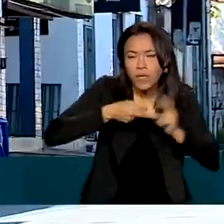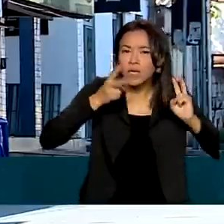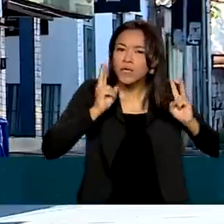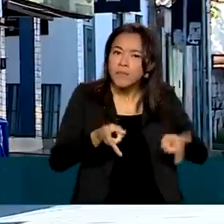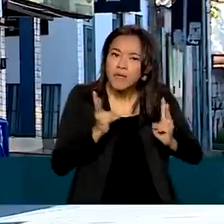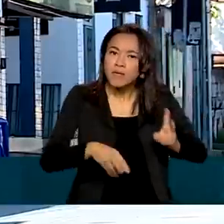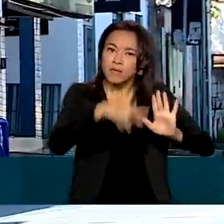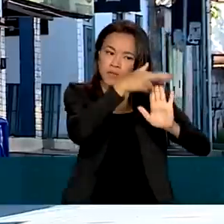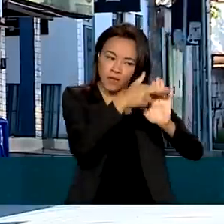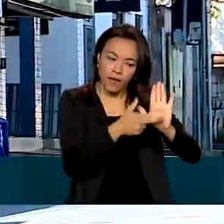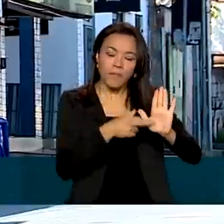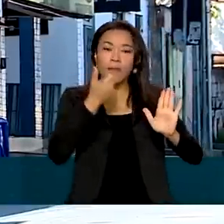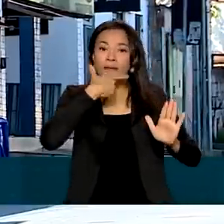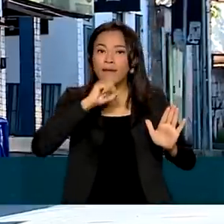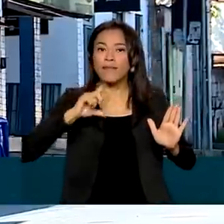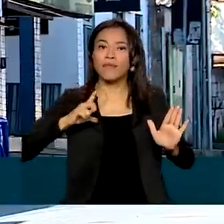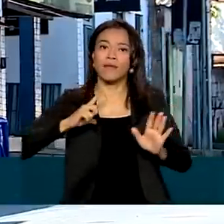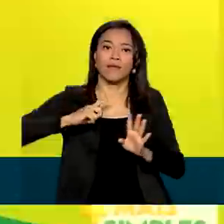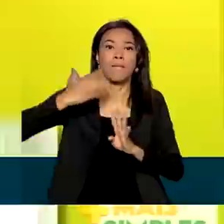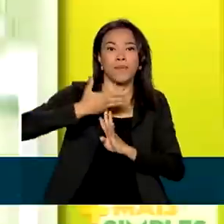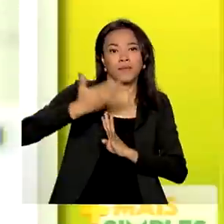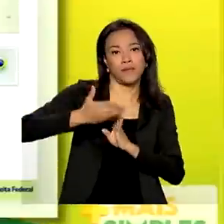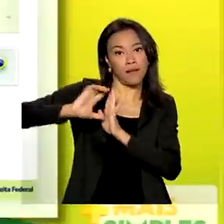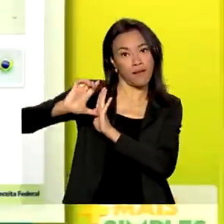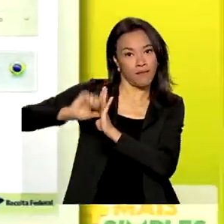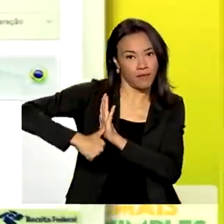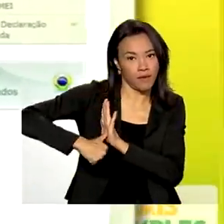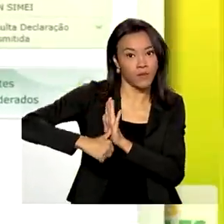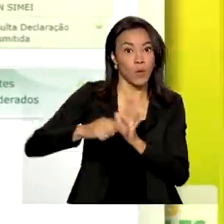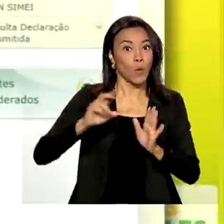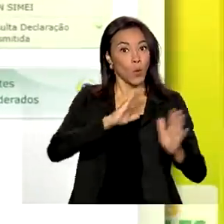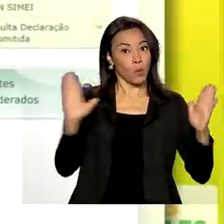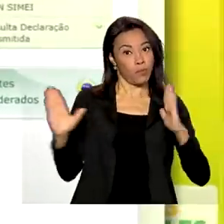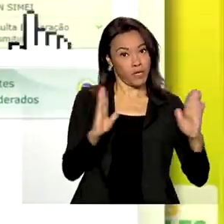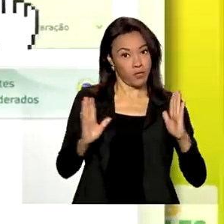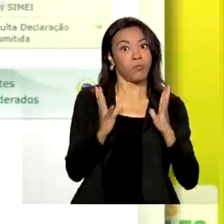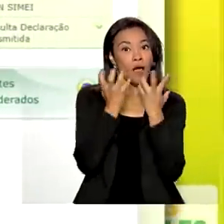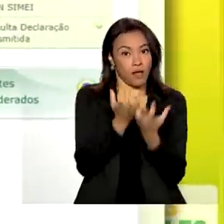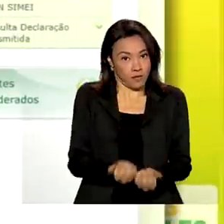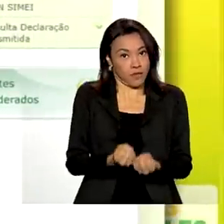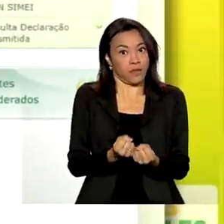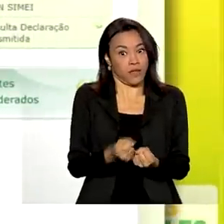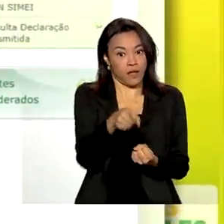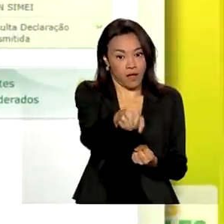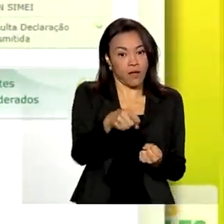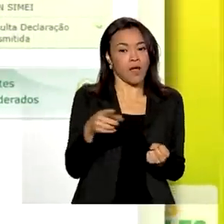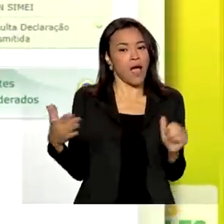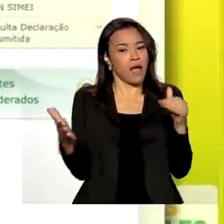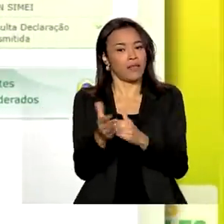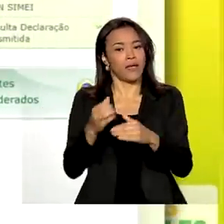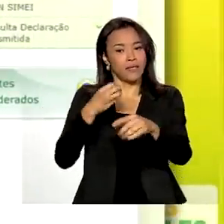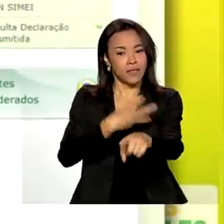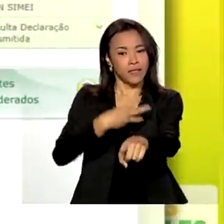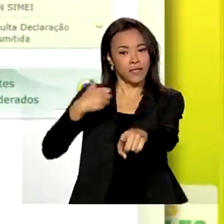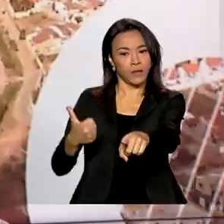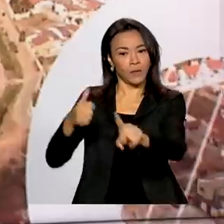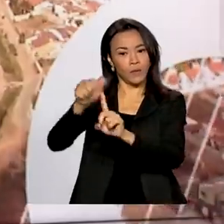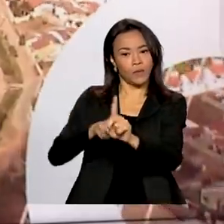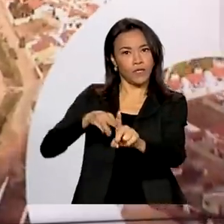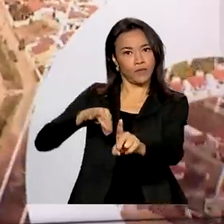de quem tem parcelas em atraso. O prazo de adesão para interessados termina em 31 de maio.